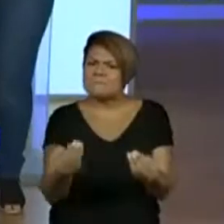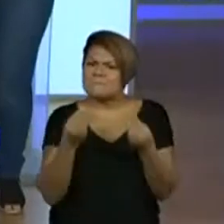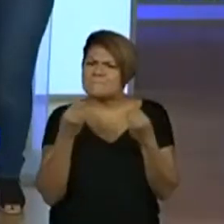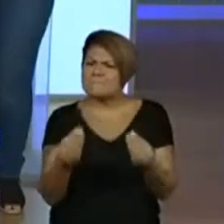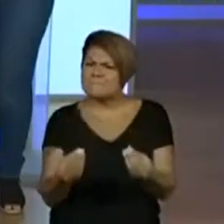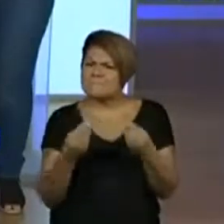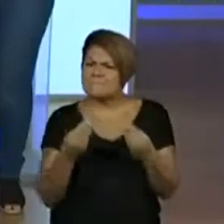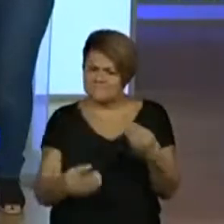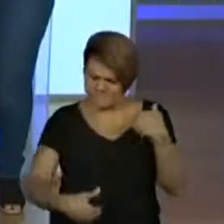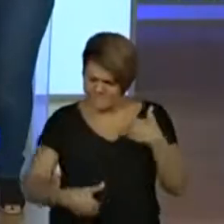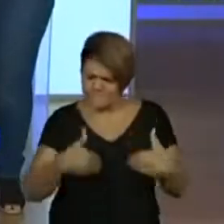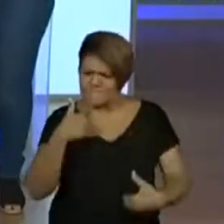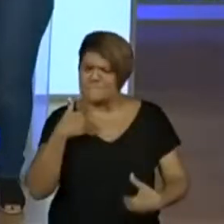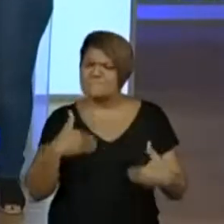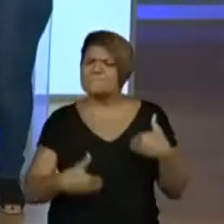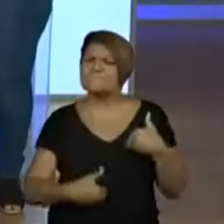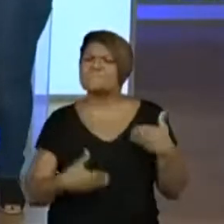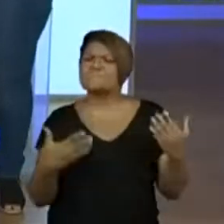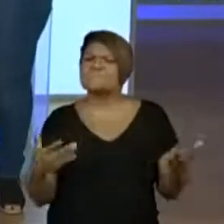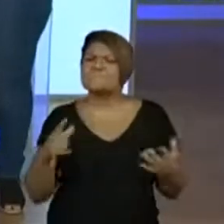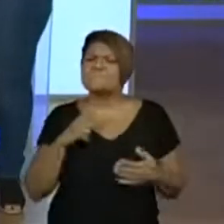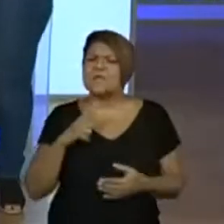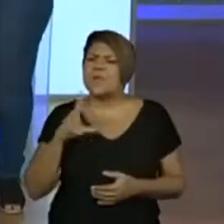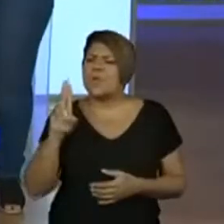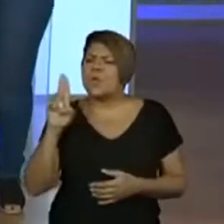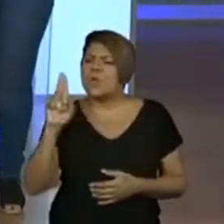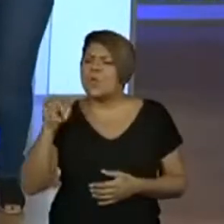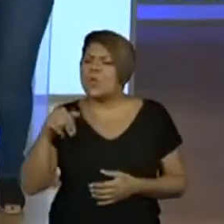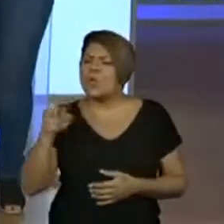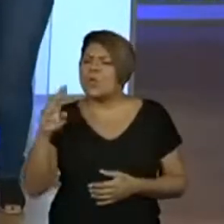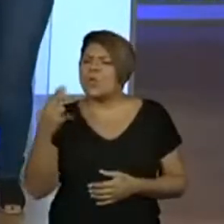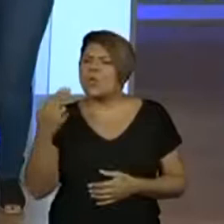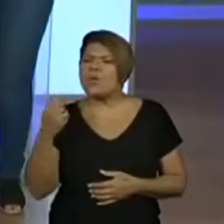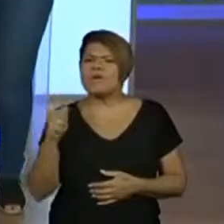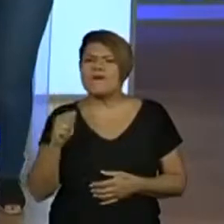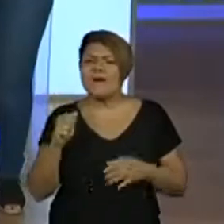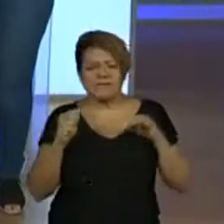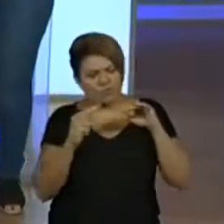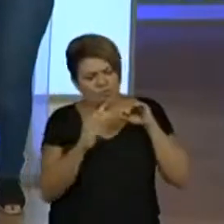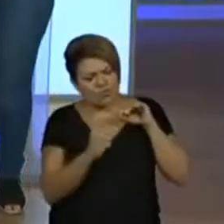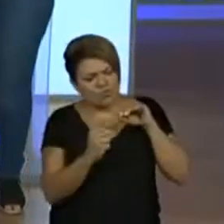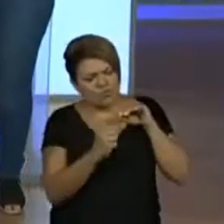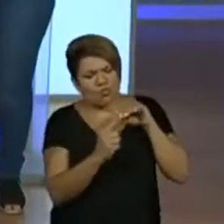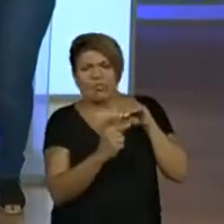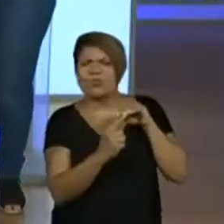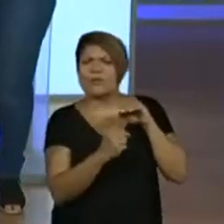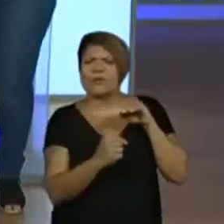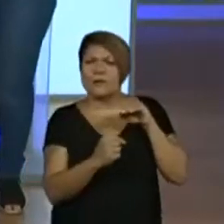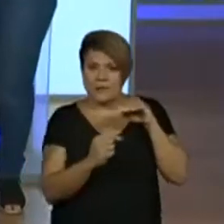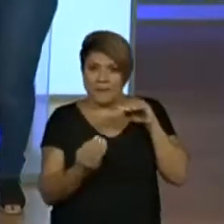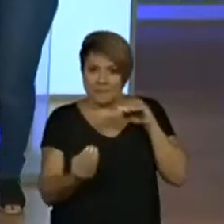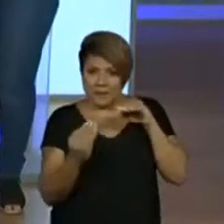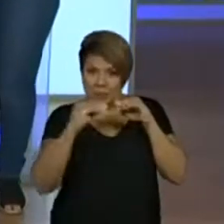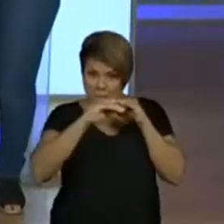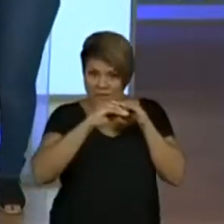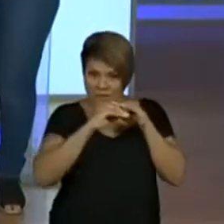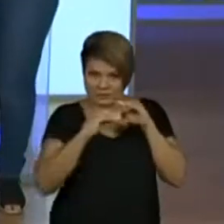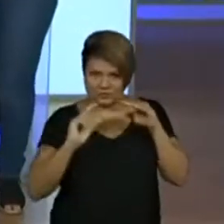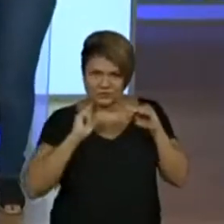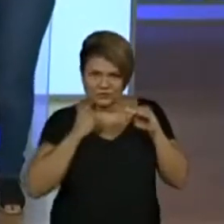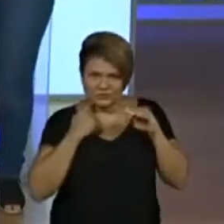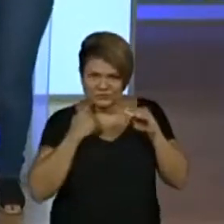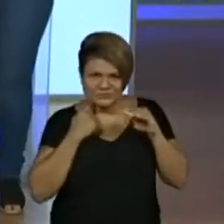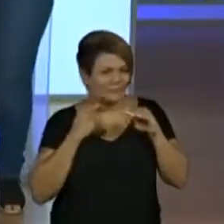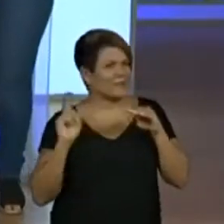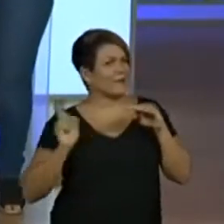Não é para guardar sujeira, isso eu posso garantir. Ai, professora Viviane. Isso, unhas, as unhas não são para guardar sujeira. Vamos